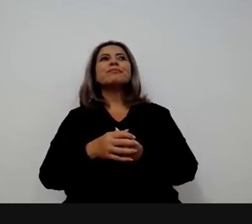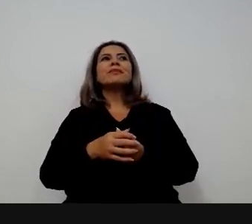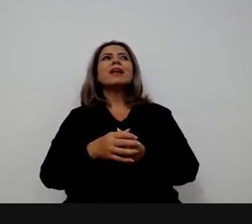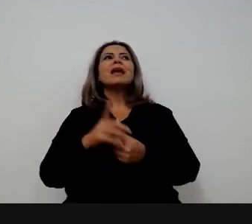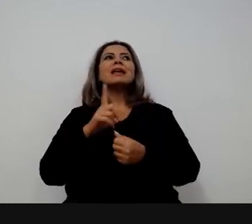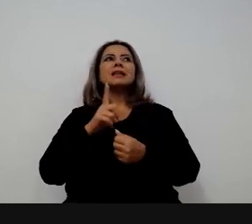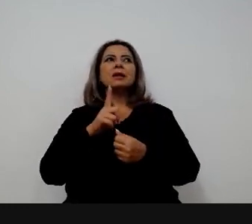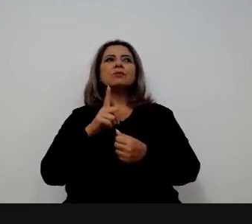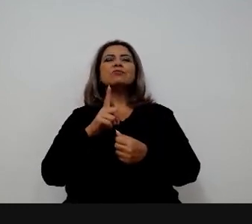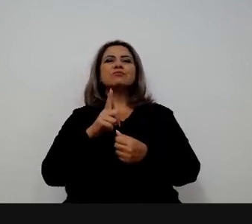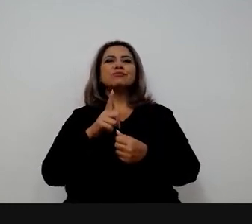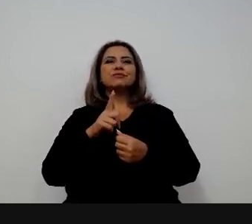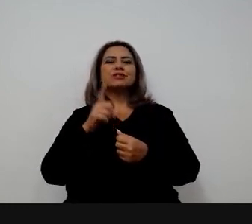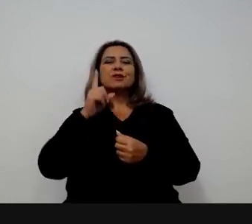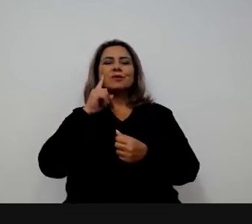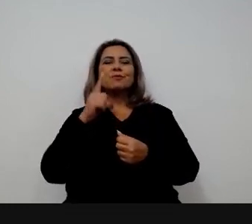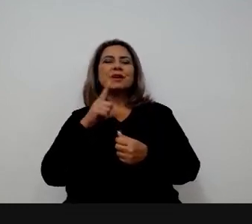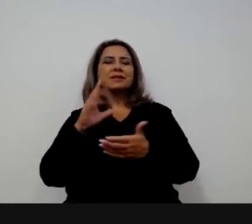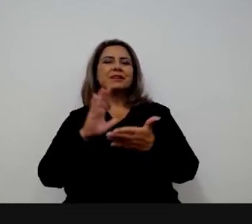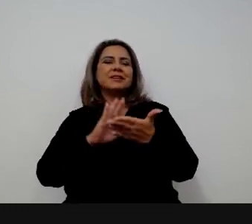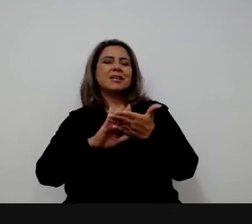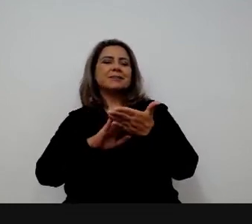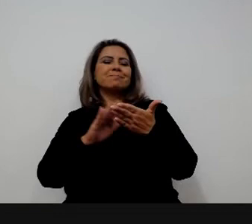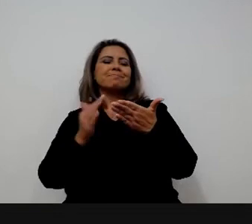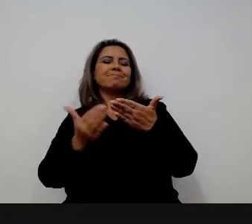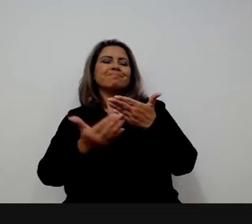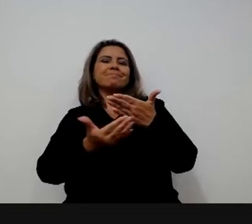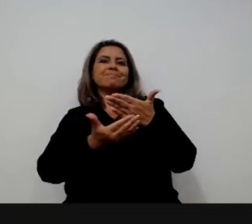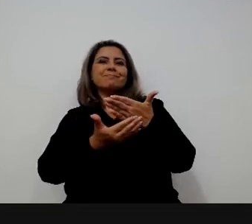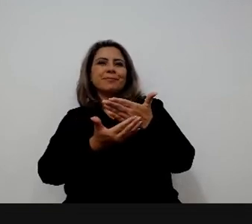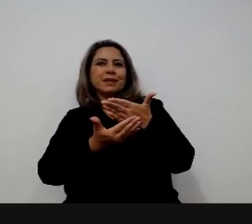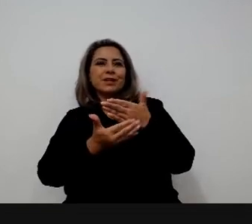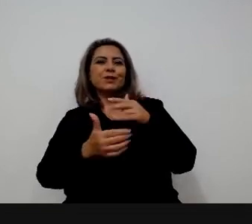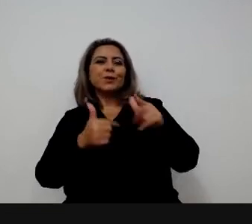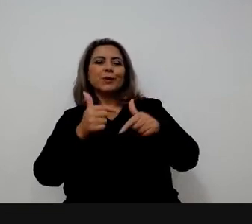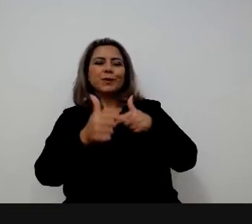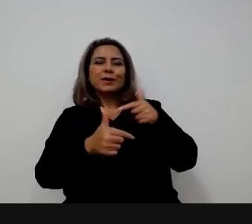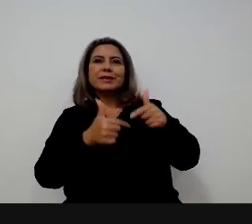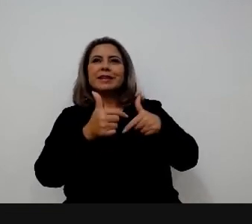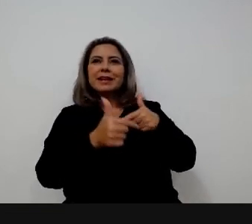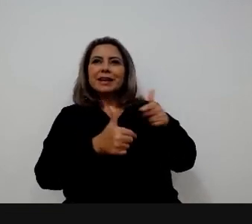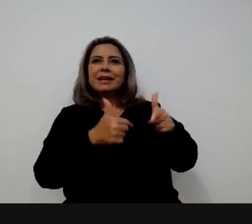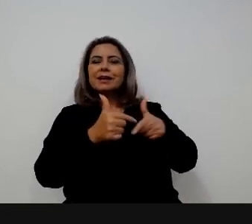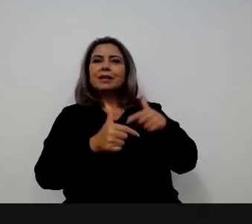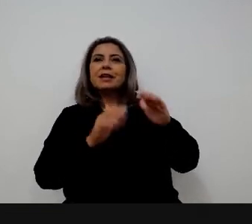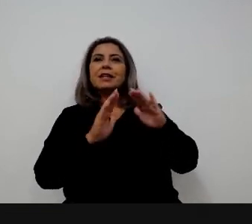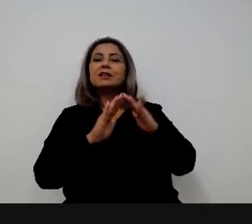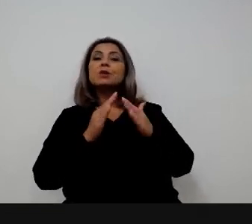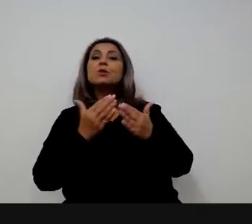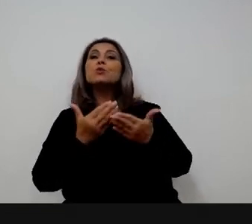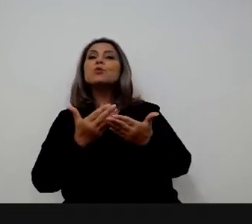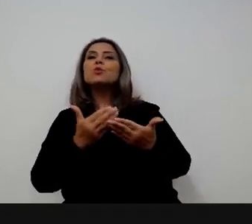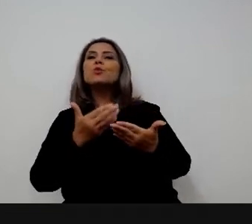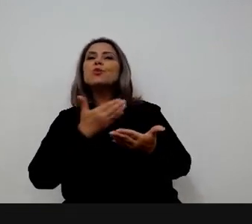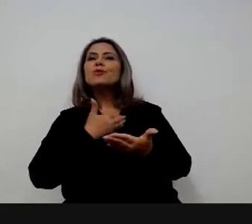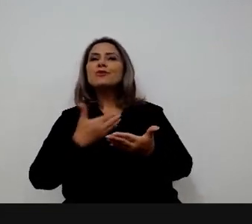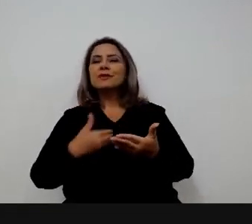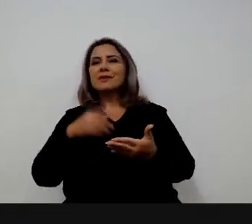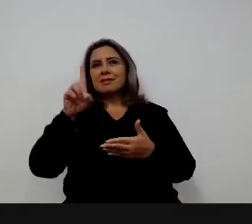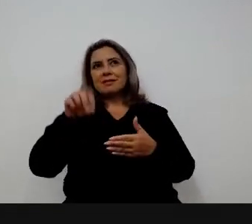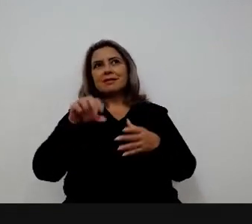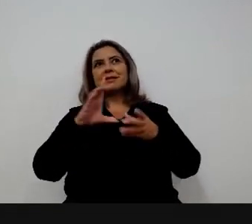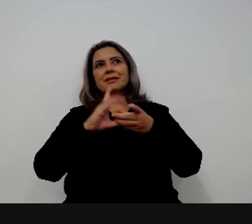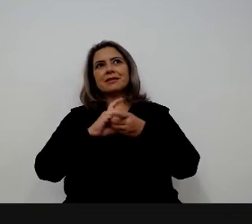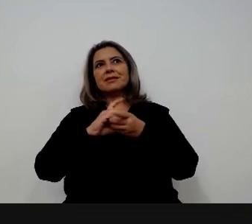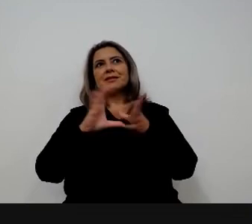então existe acho que por trás também do trabalho de uma escola de governo esse papel essencialmente democrático